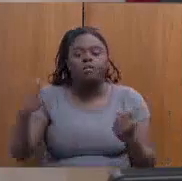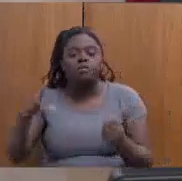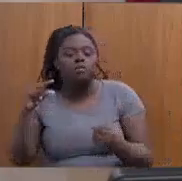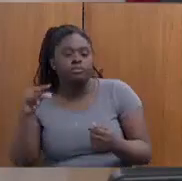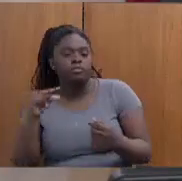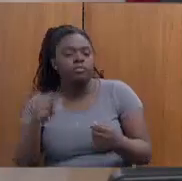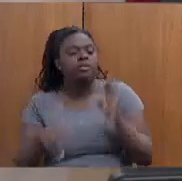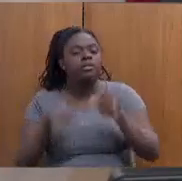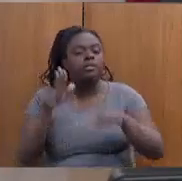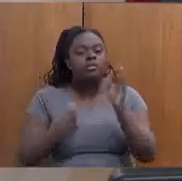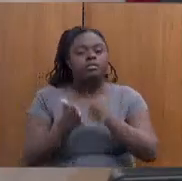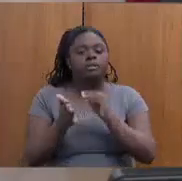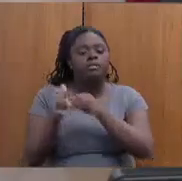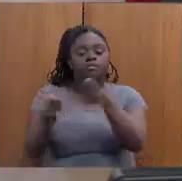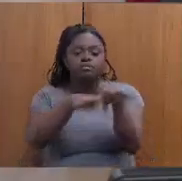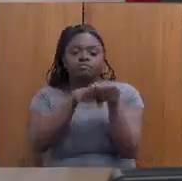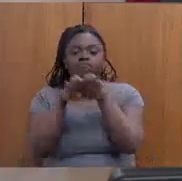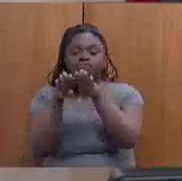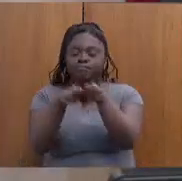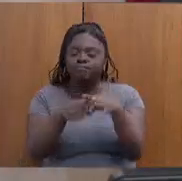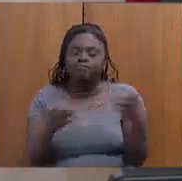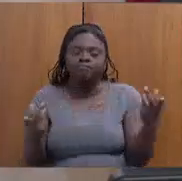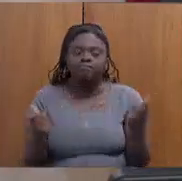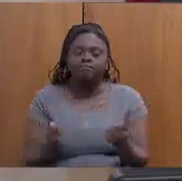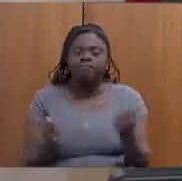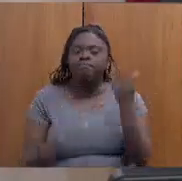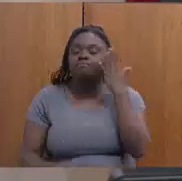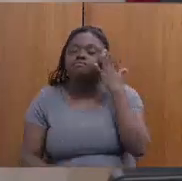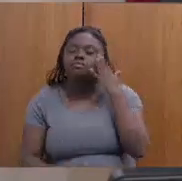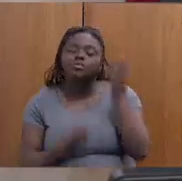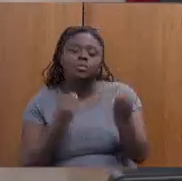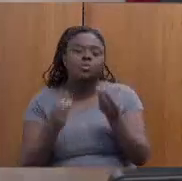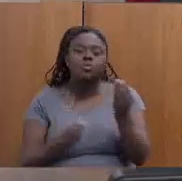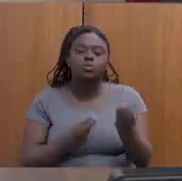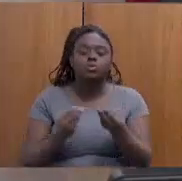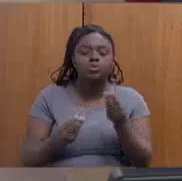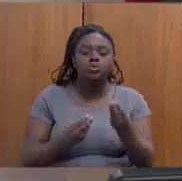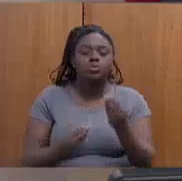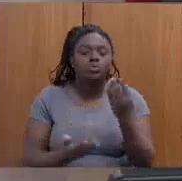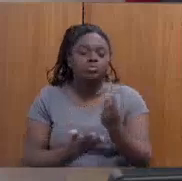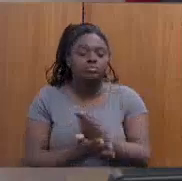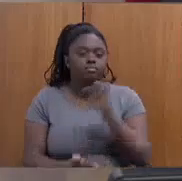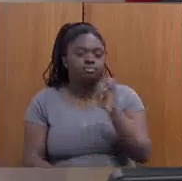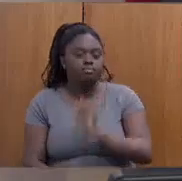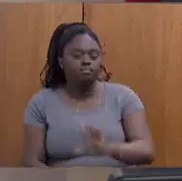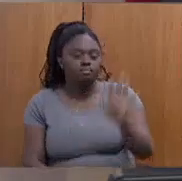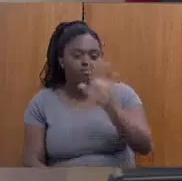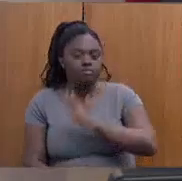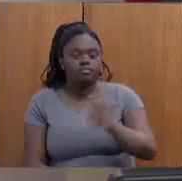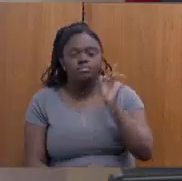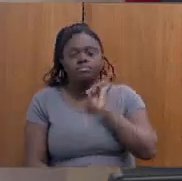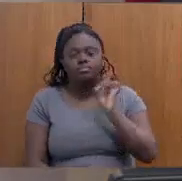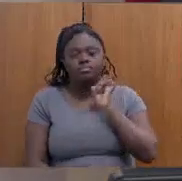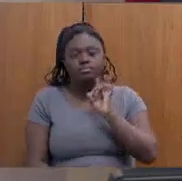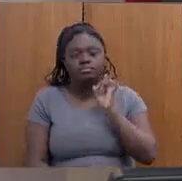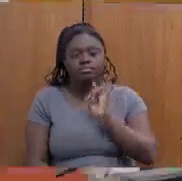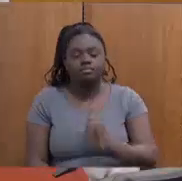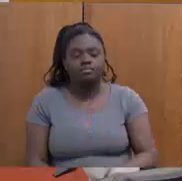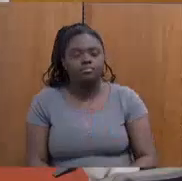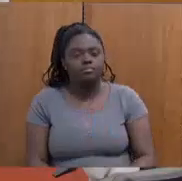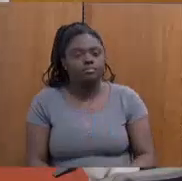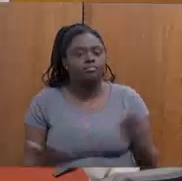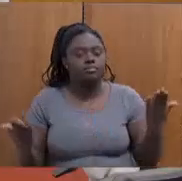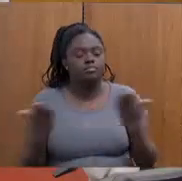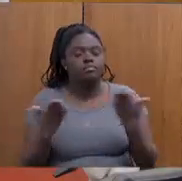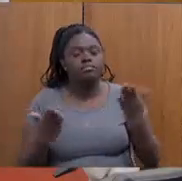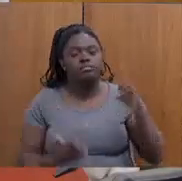mesmo o atendimento para a gente ter uma noção das demandas no Estado de Minas Gerais. Agora, com a palavra, a deputada